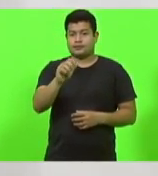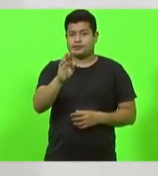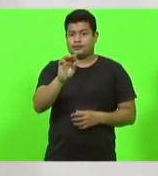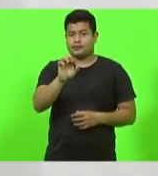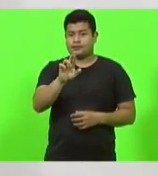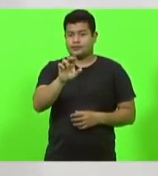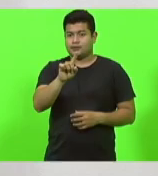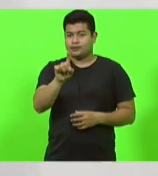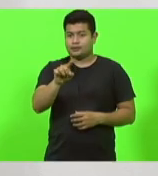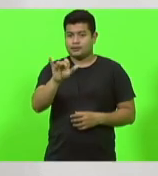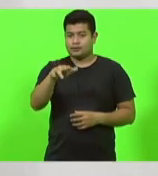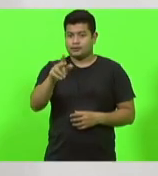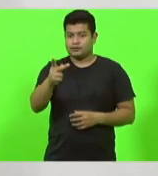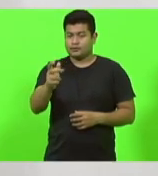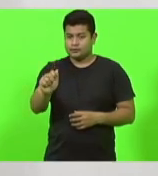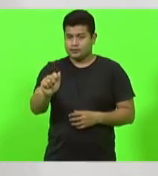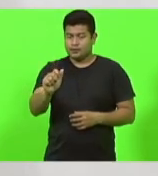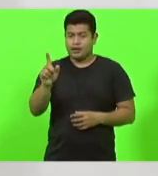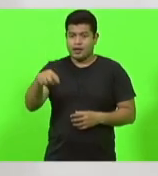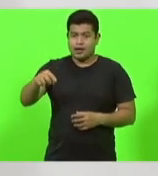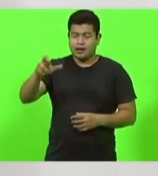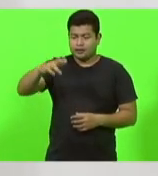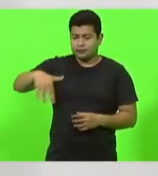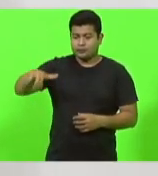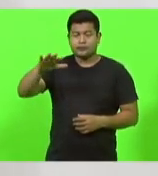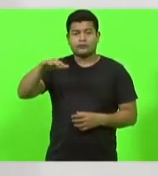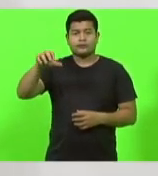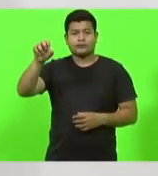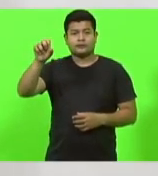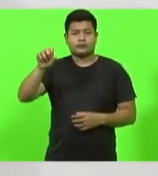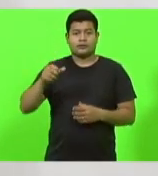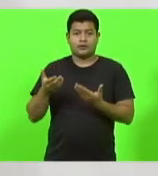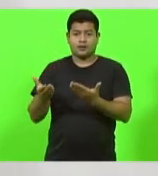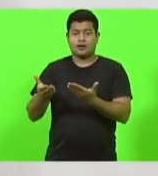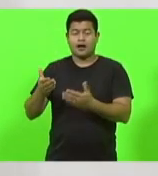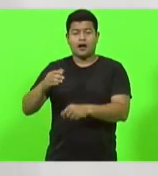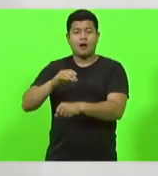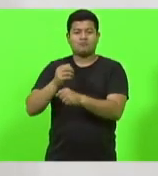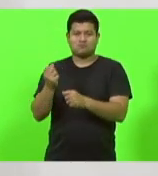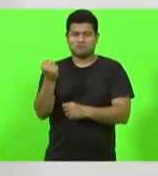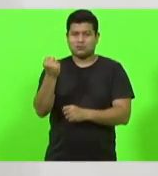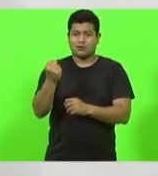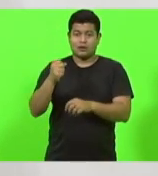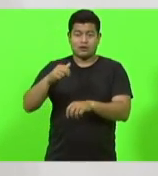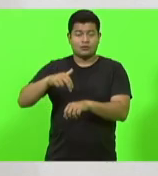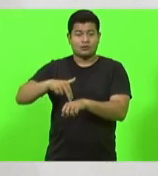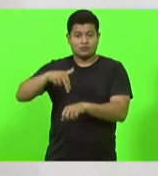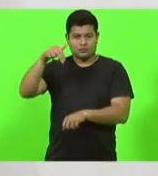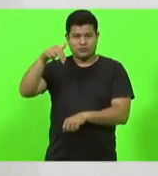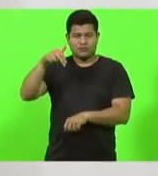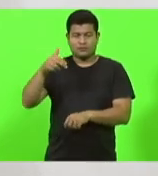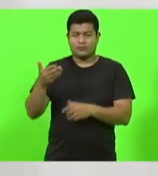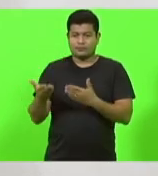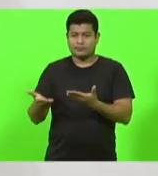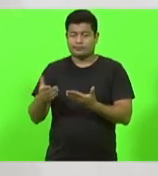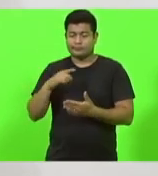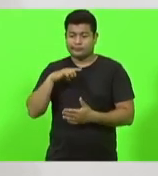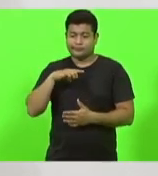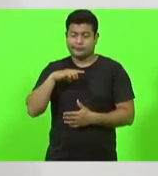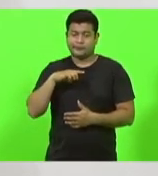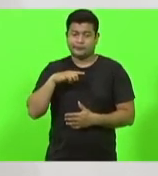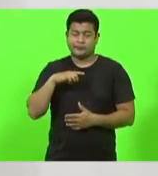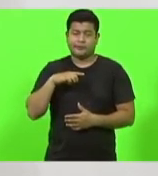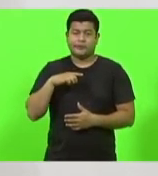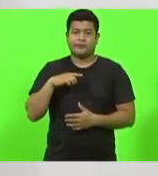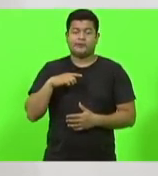é da nossa região do Vale do Brasso Norte que está estabelecido em Brasso Norte, mais 2 milhões, onde somam-se esses 2 milhões